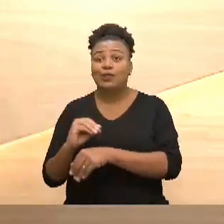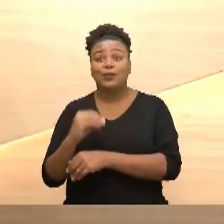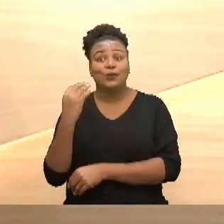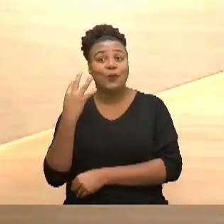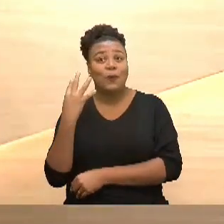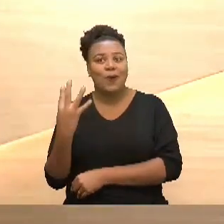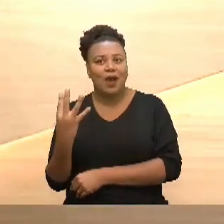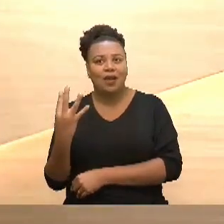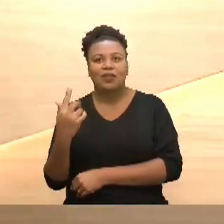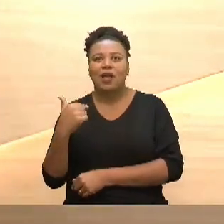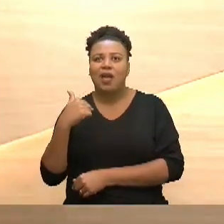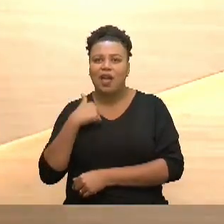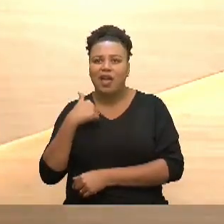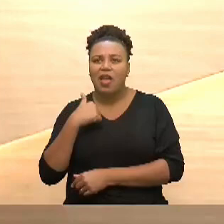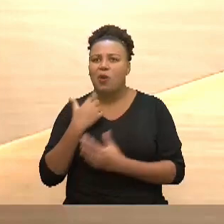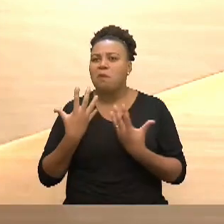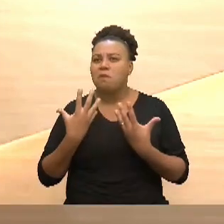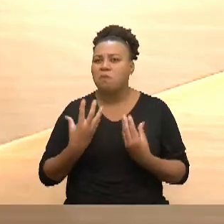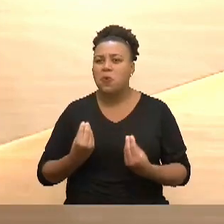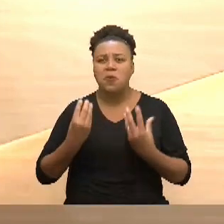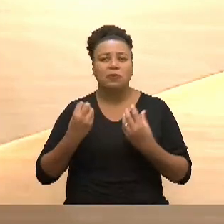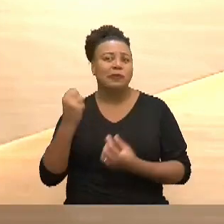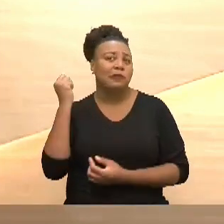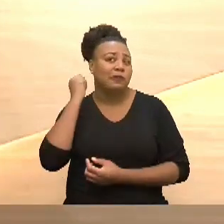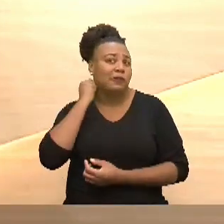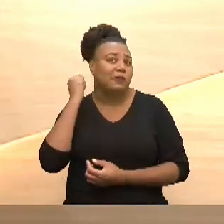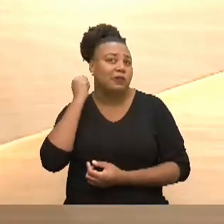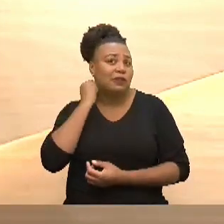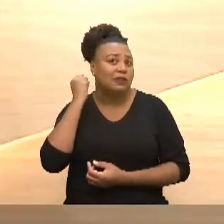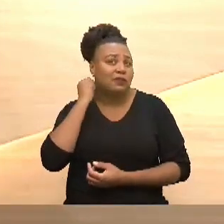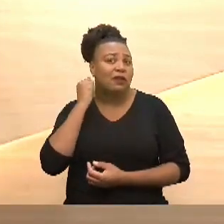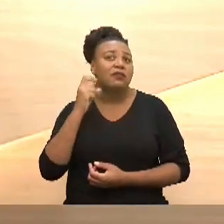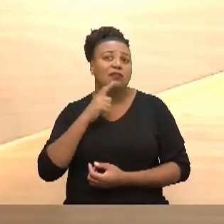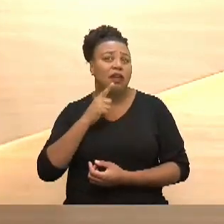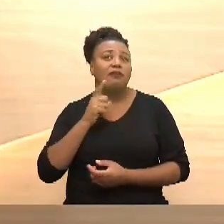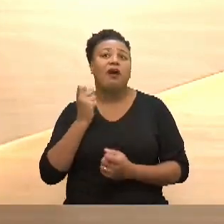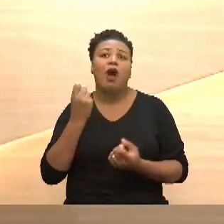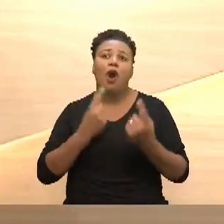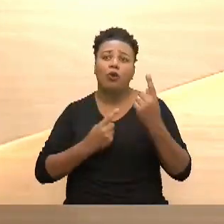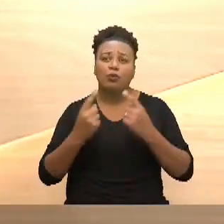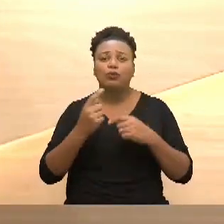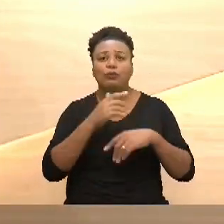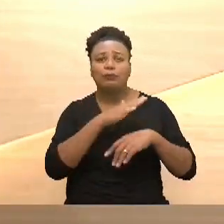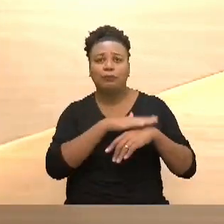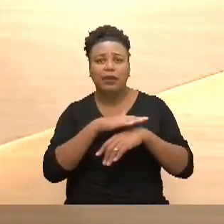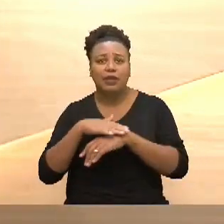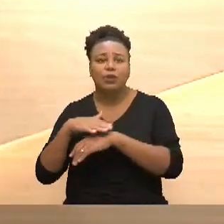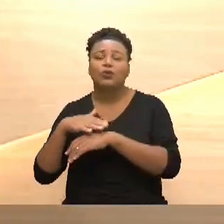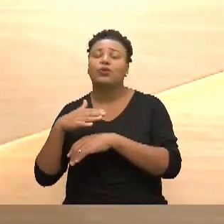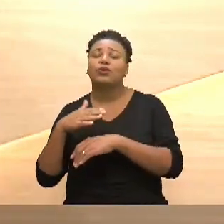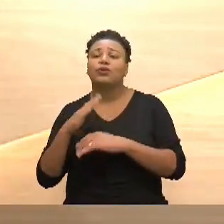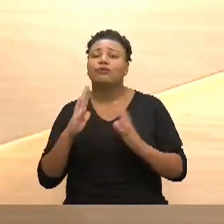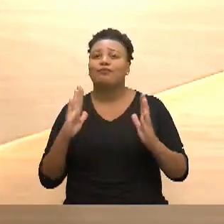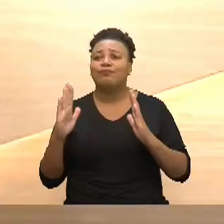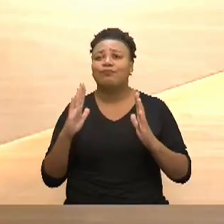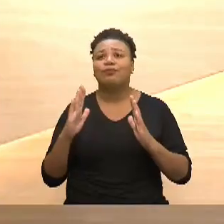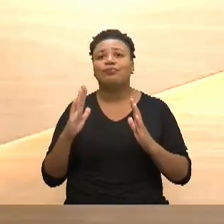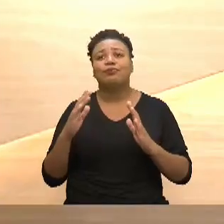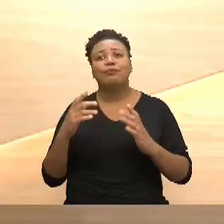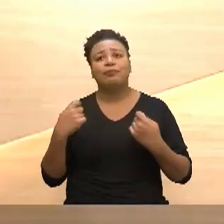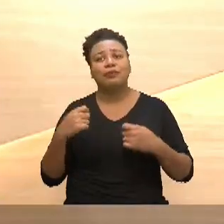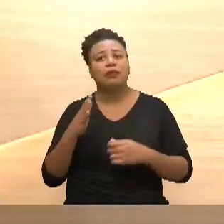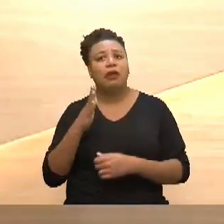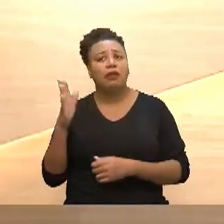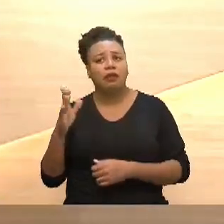eu fiquei muito, muito, muito estressada, tive até alguns episódios de... e precisei ir no